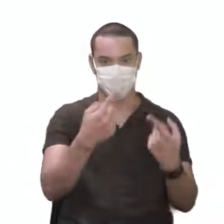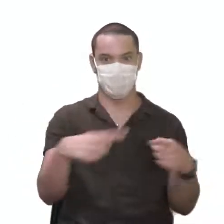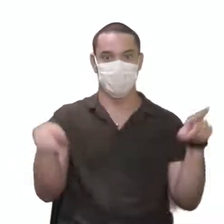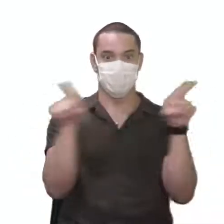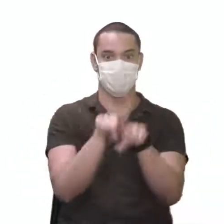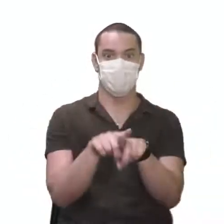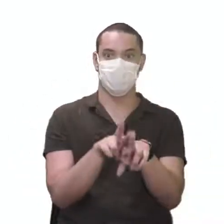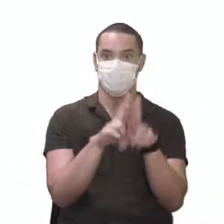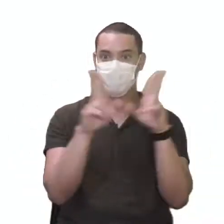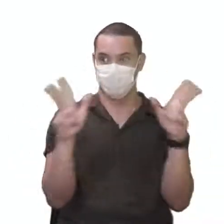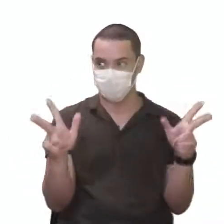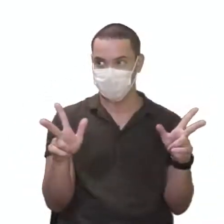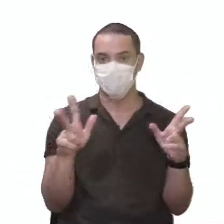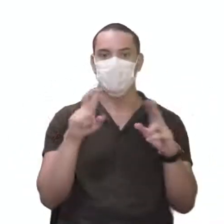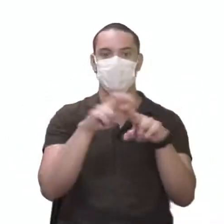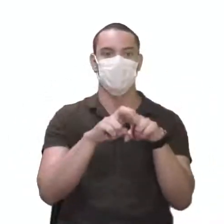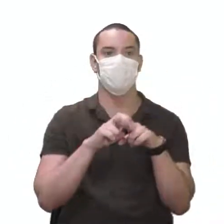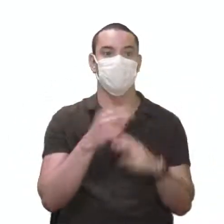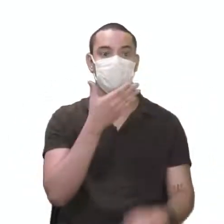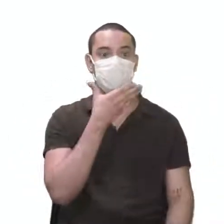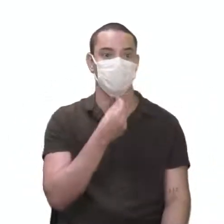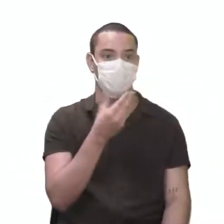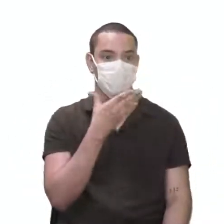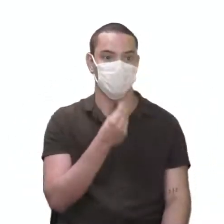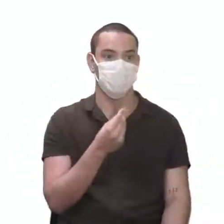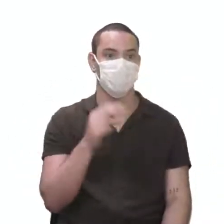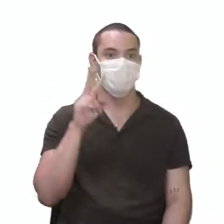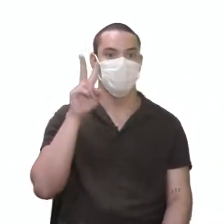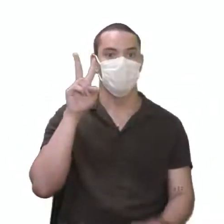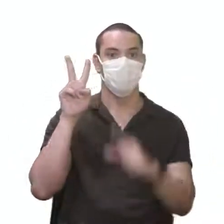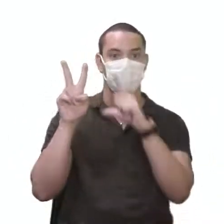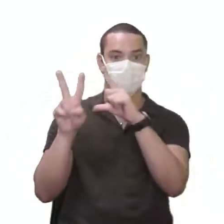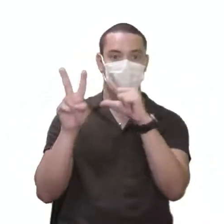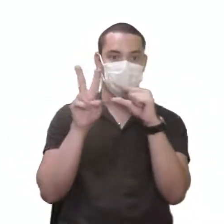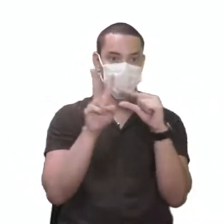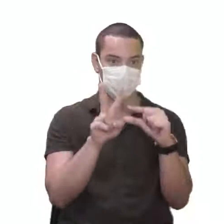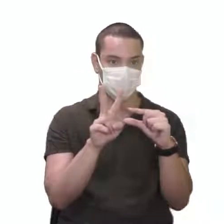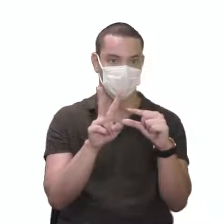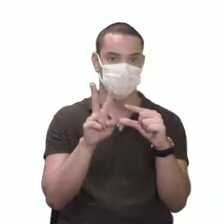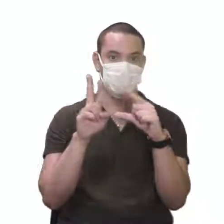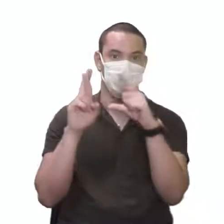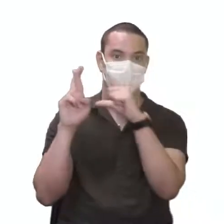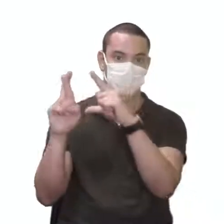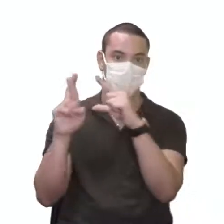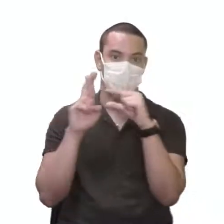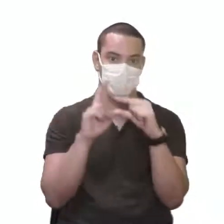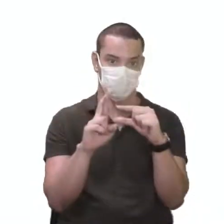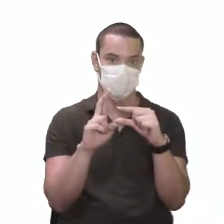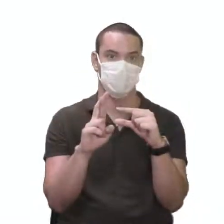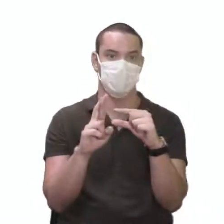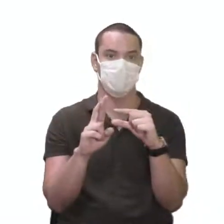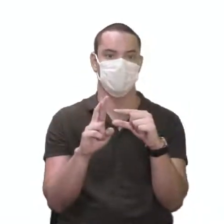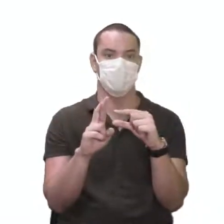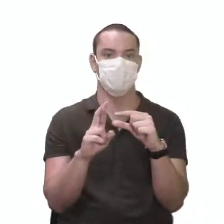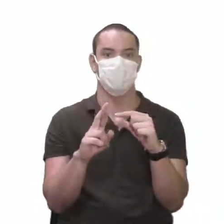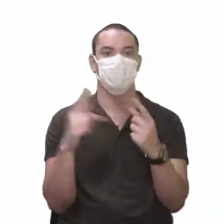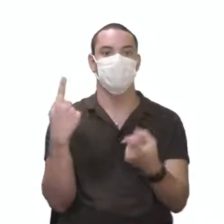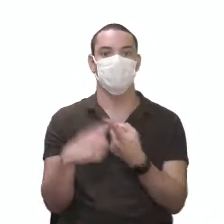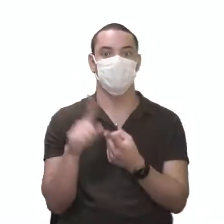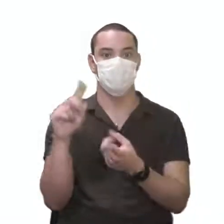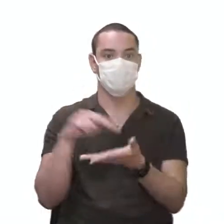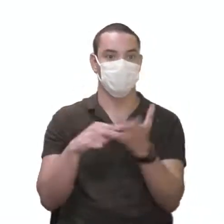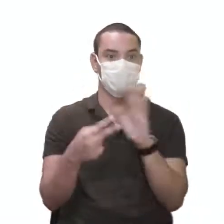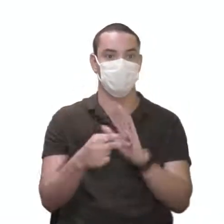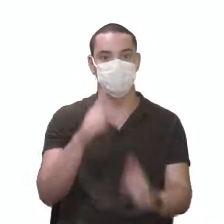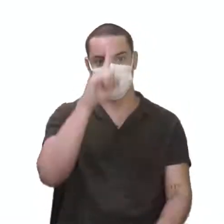você tem aí, ó, o macho representado por Vzão, Vzinho, Rzão, Rzinho. Quer dizer que essa semente é